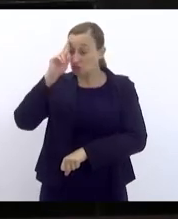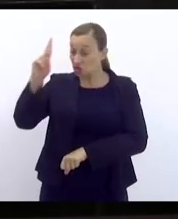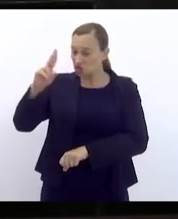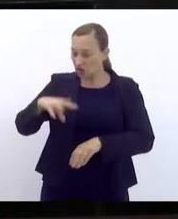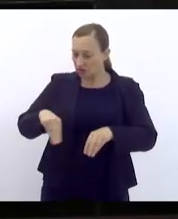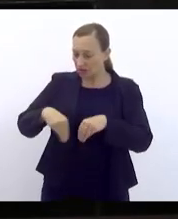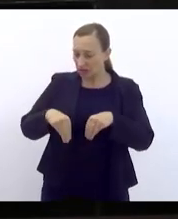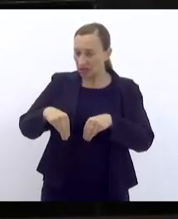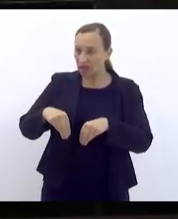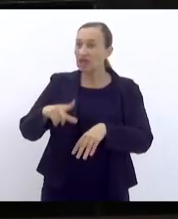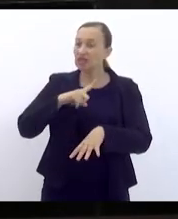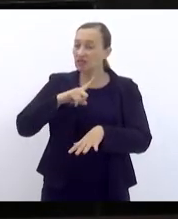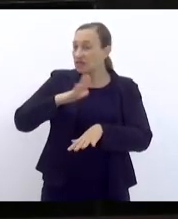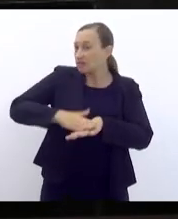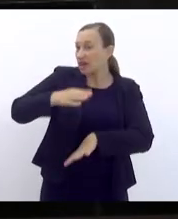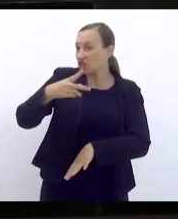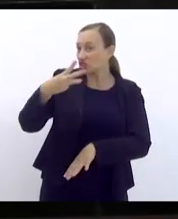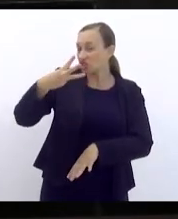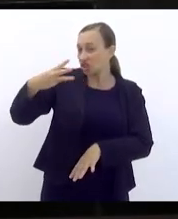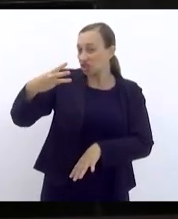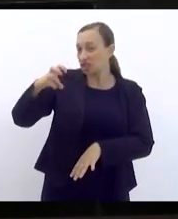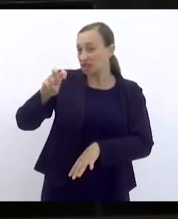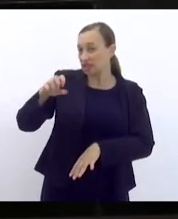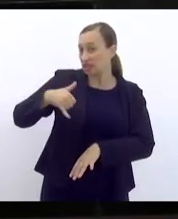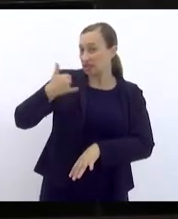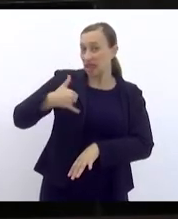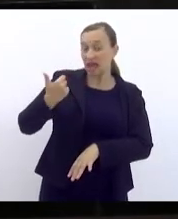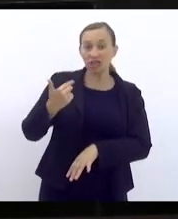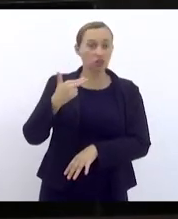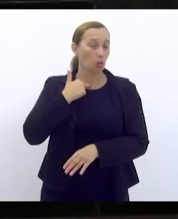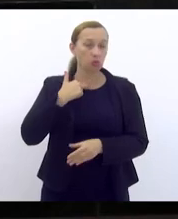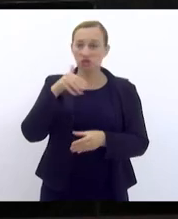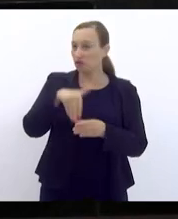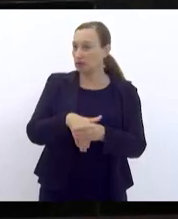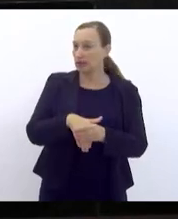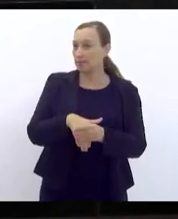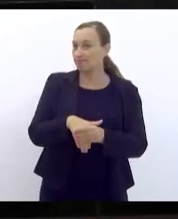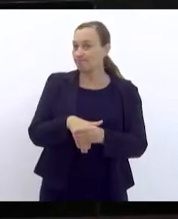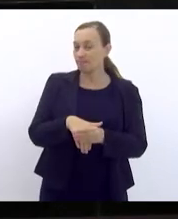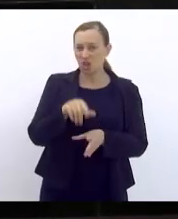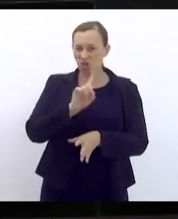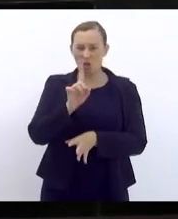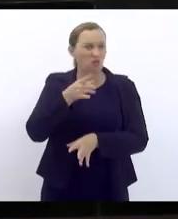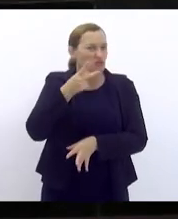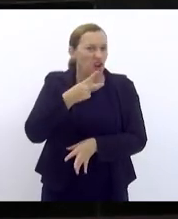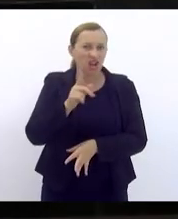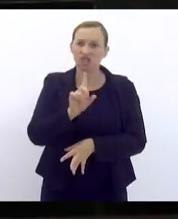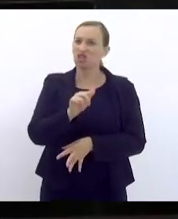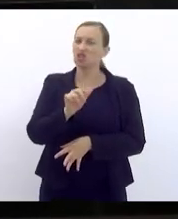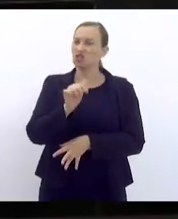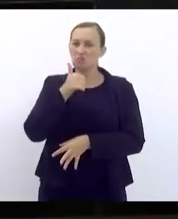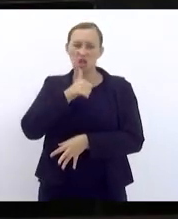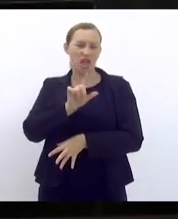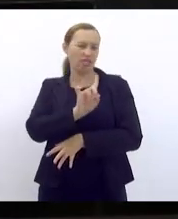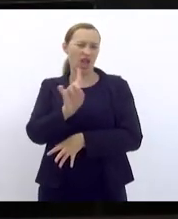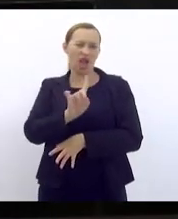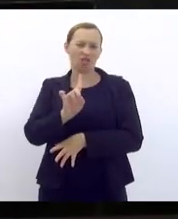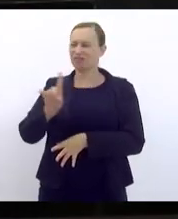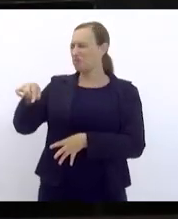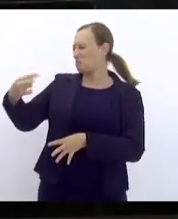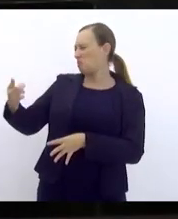tivesse mais de 35 anos, não votava. Eu já nem estou falando das mulheres, isso daí ainda foi muito mais tarde.